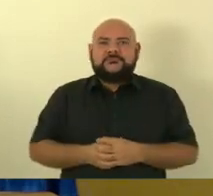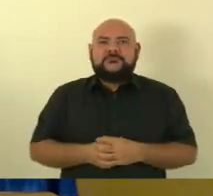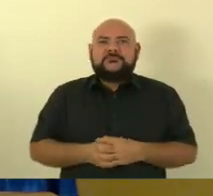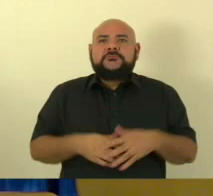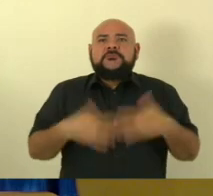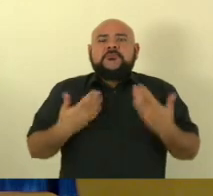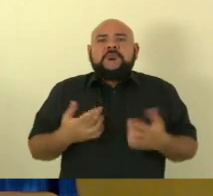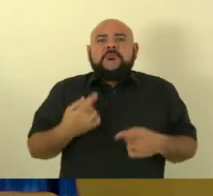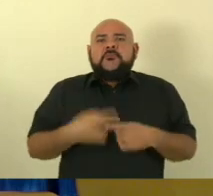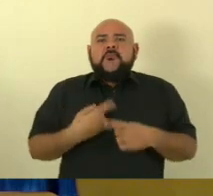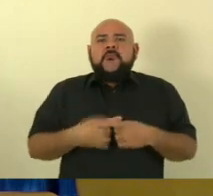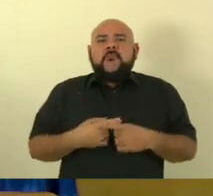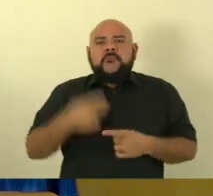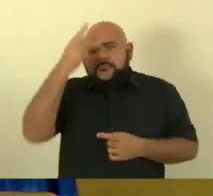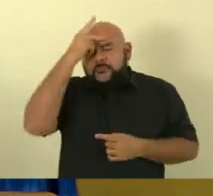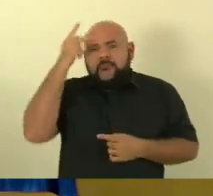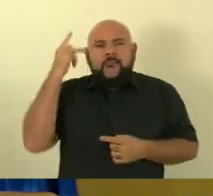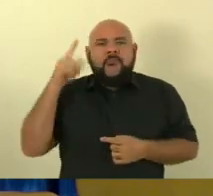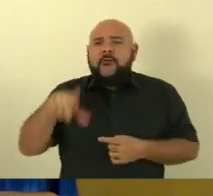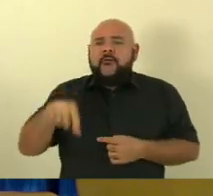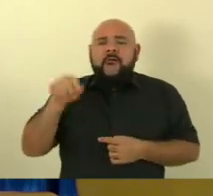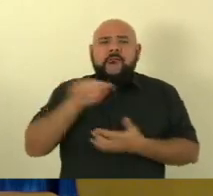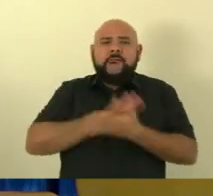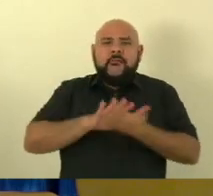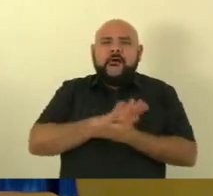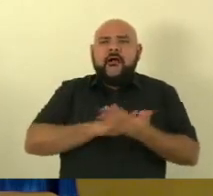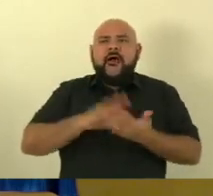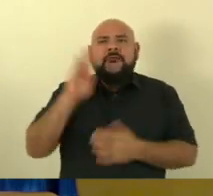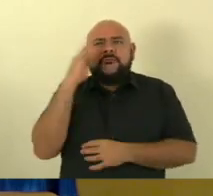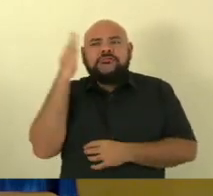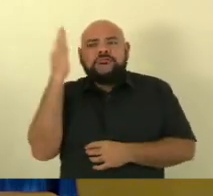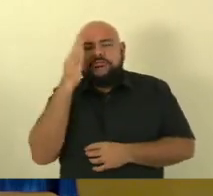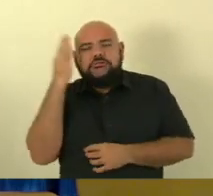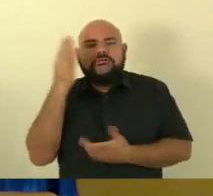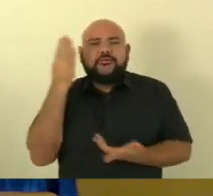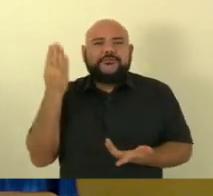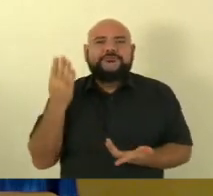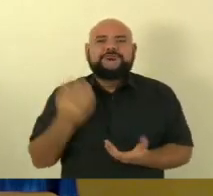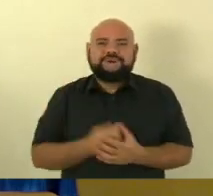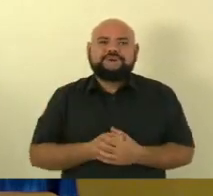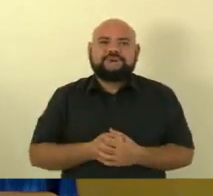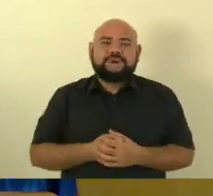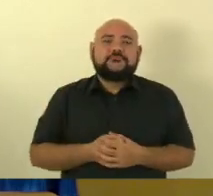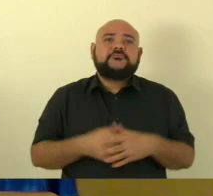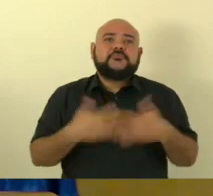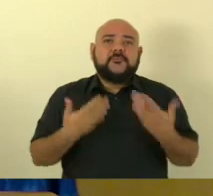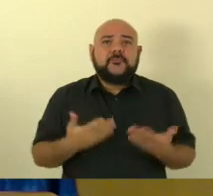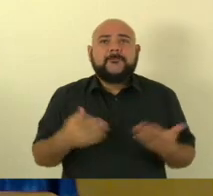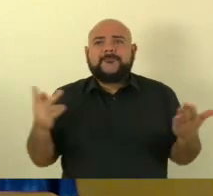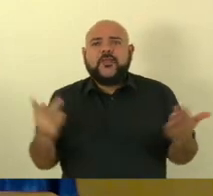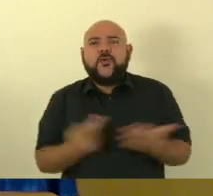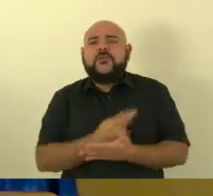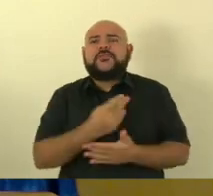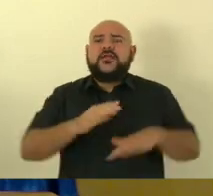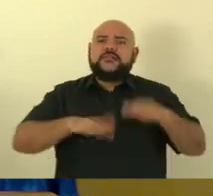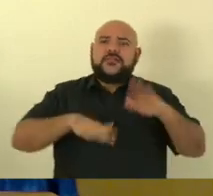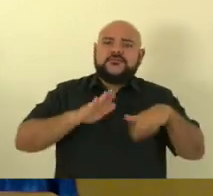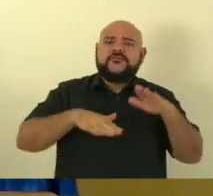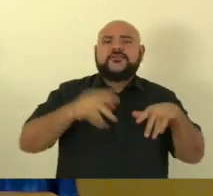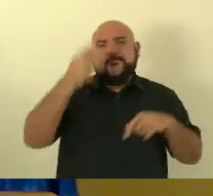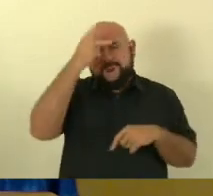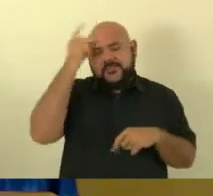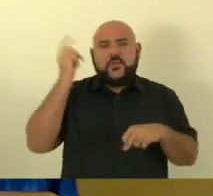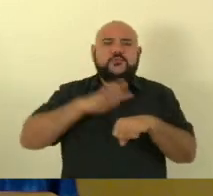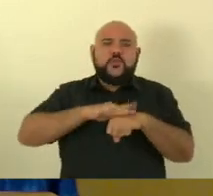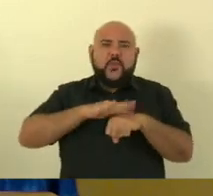escolhem dias nem horários para passar mal existe as pessoas se acometerem de alguma enfermidade ou de algum